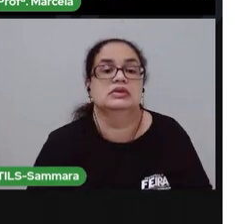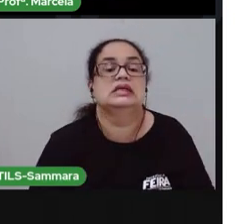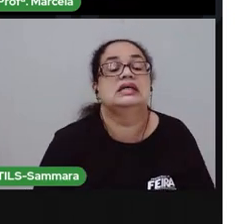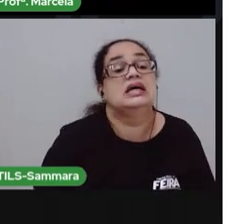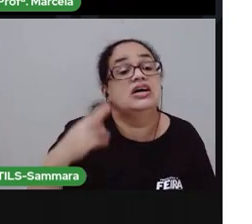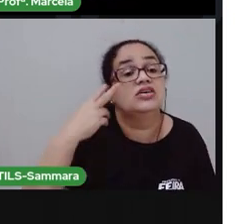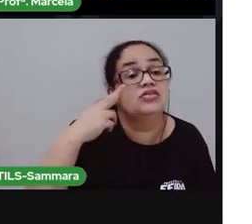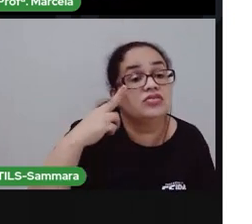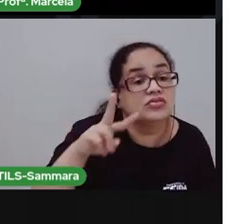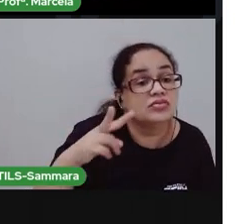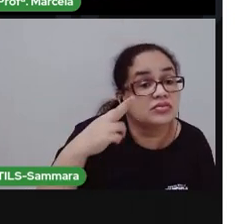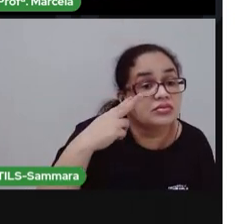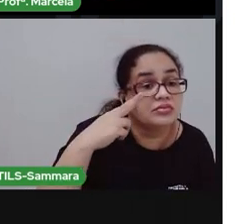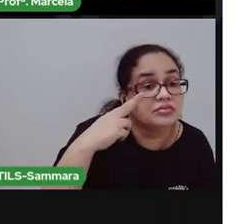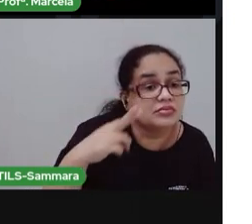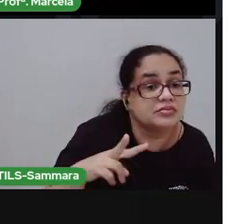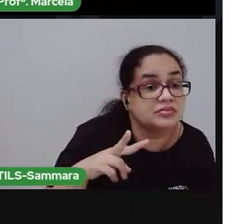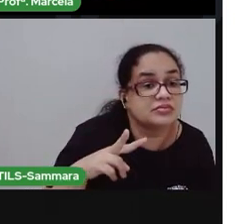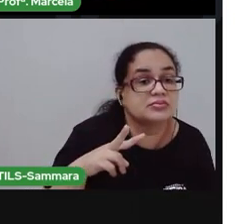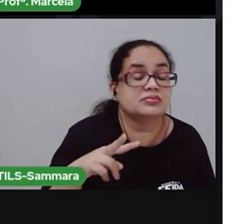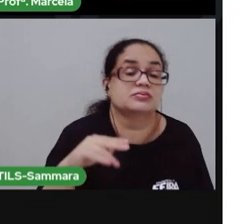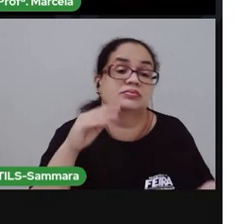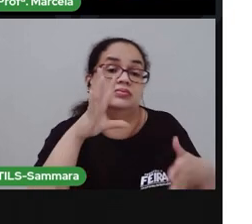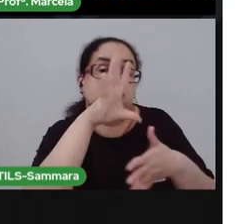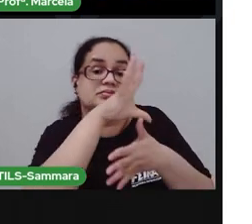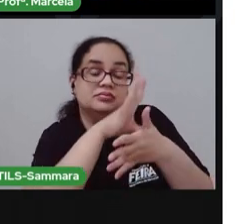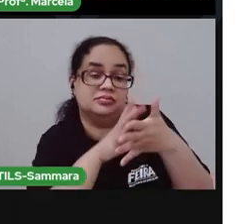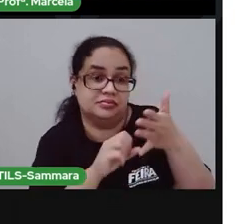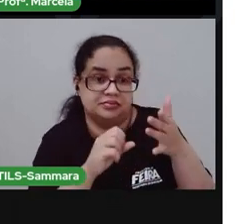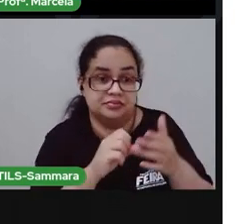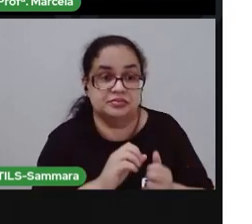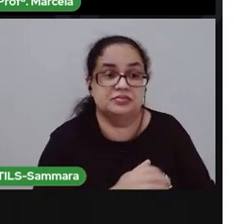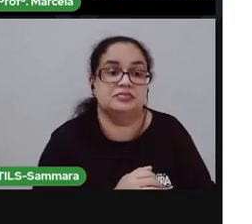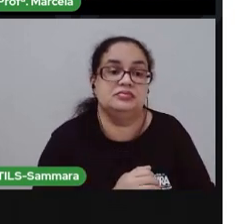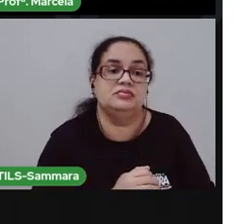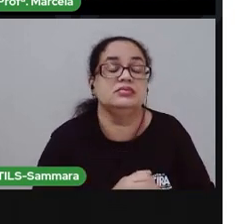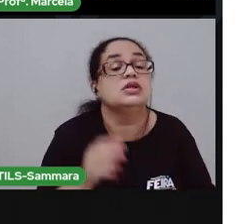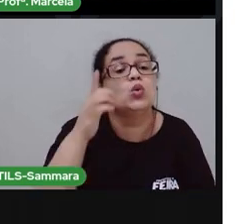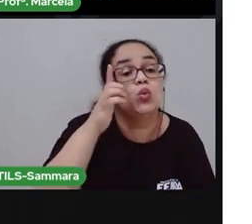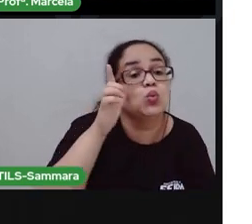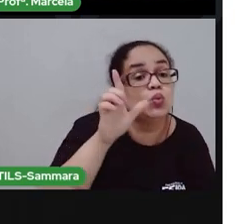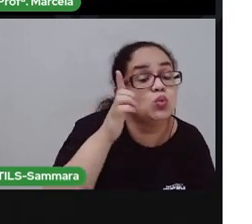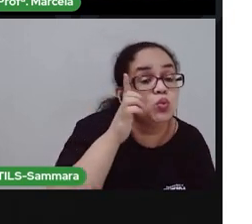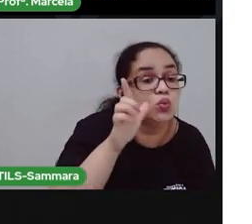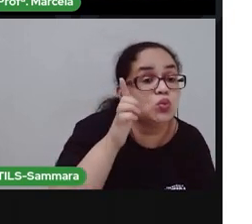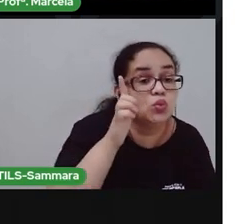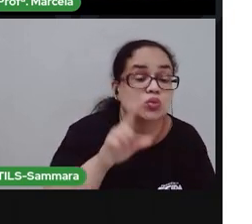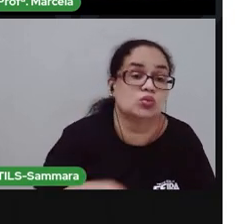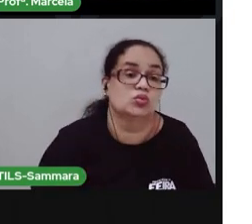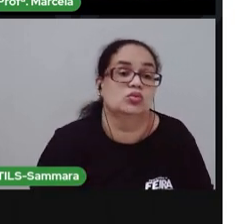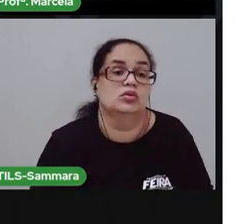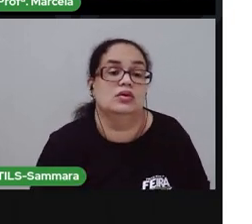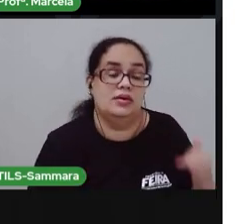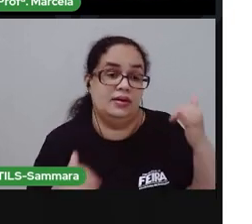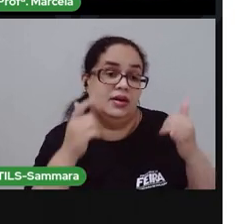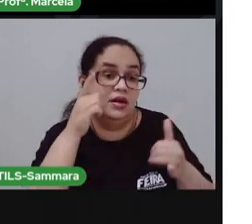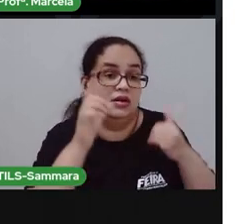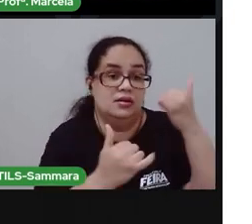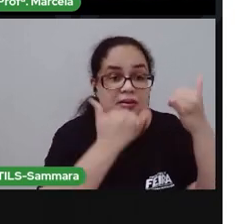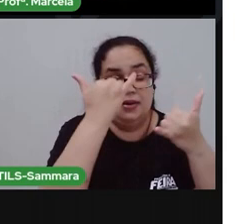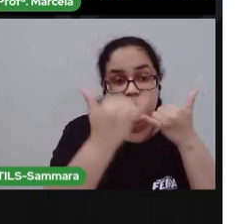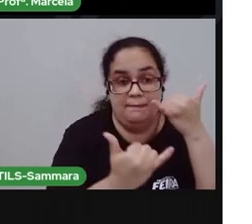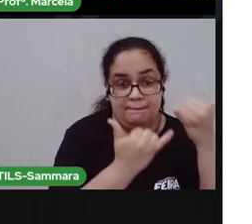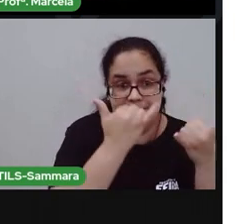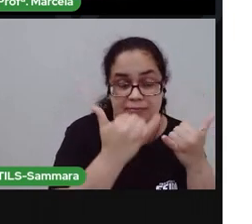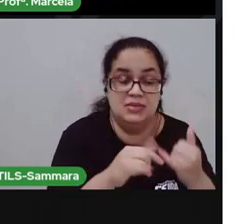descobrir quais são os animais representados através da mímica, acertou, ganha a brincadeira. Amém.